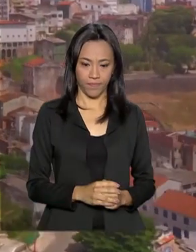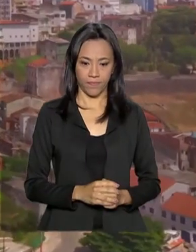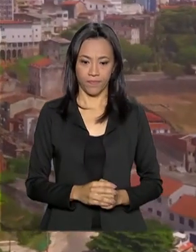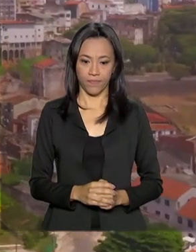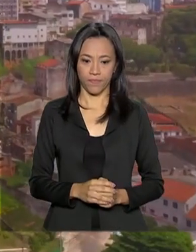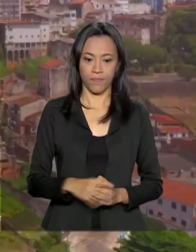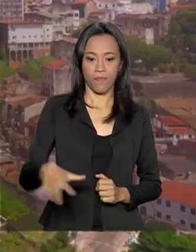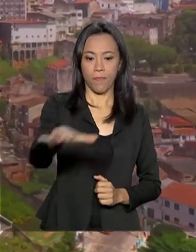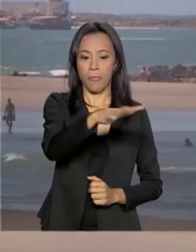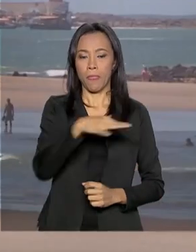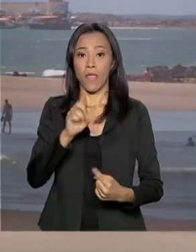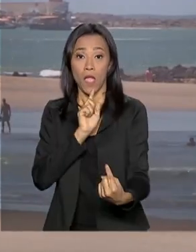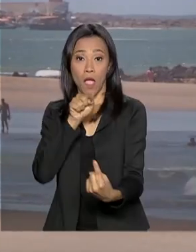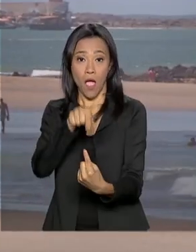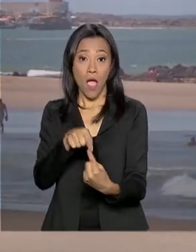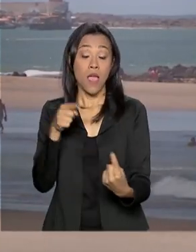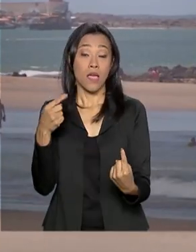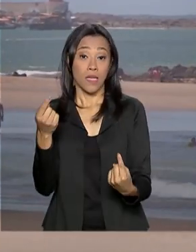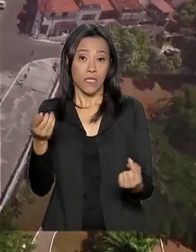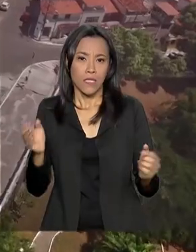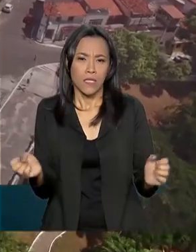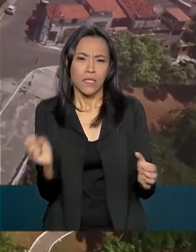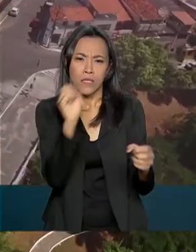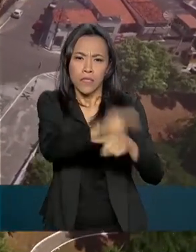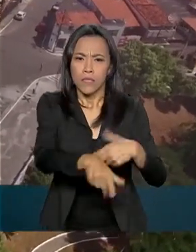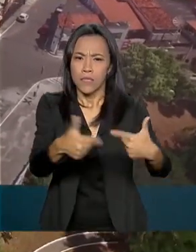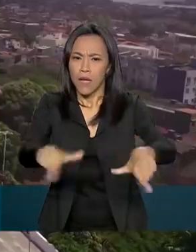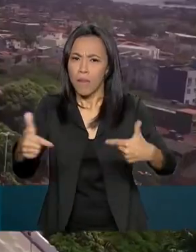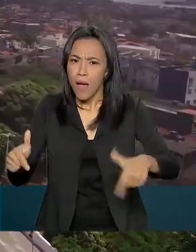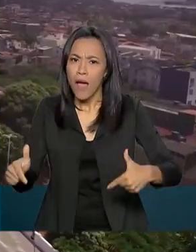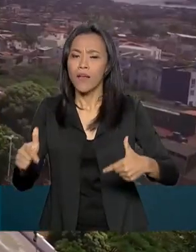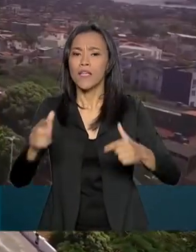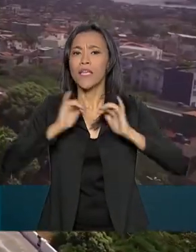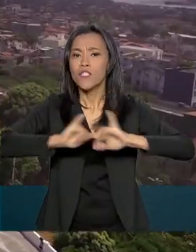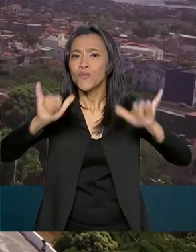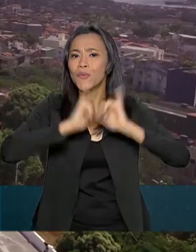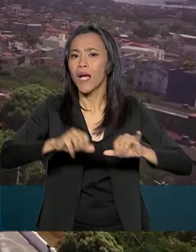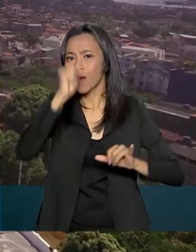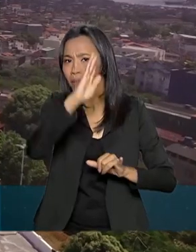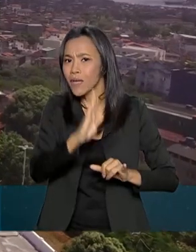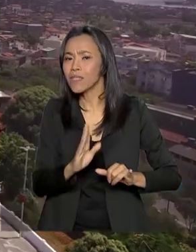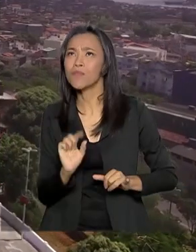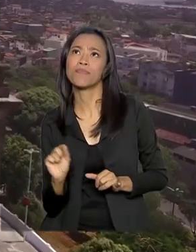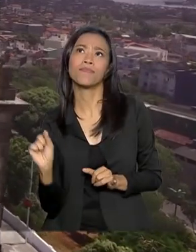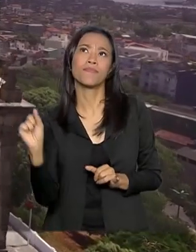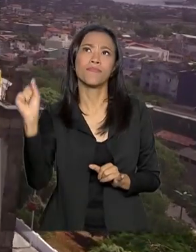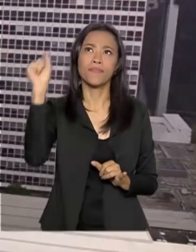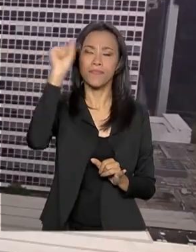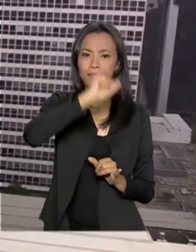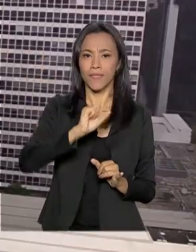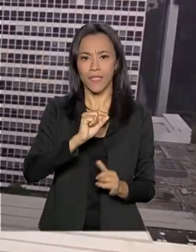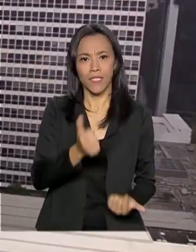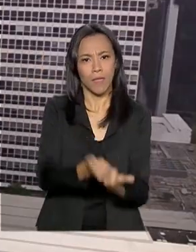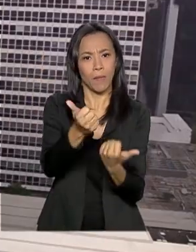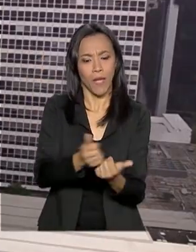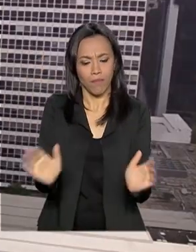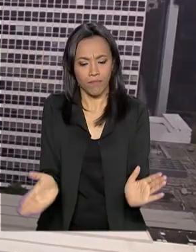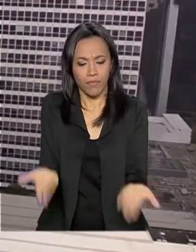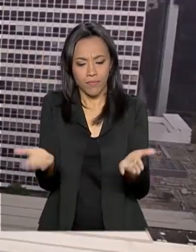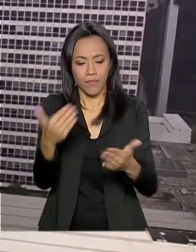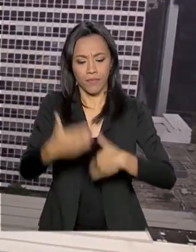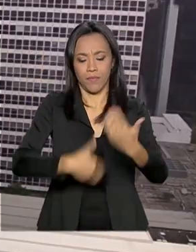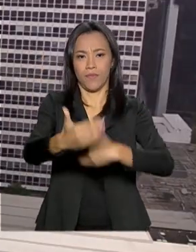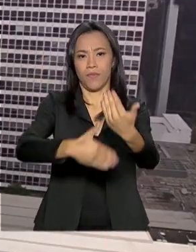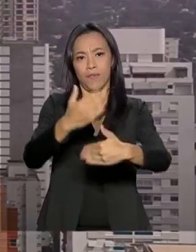Gerar mais empregos, divulgar os destinos brasileiros e acelerar o desenvolvimento do país. Esse é o objetivo do